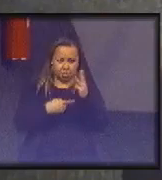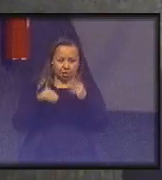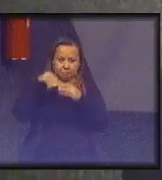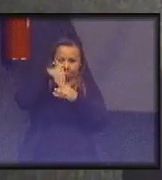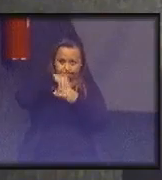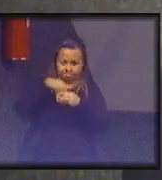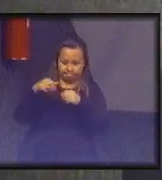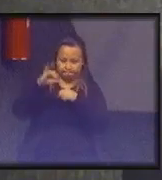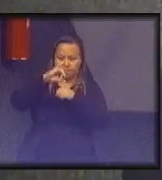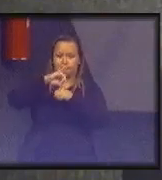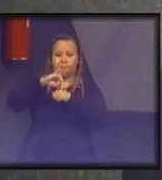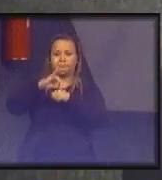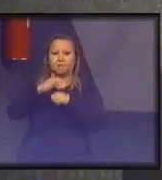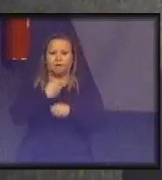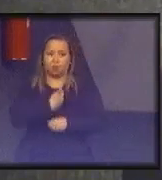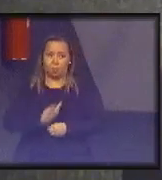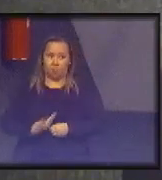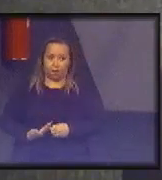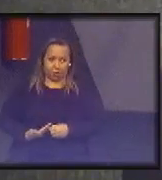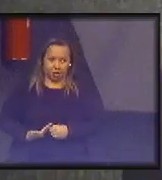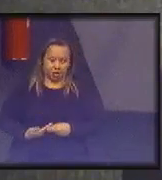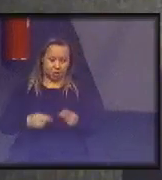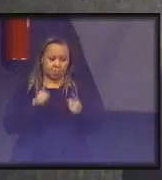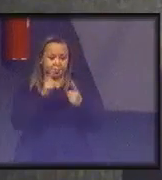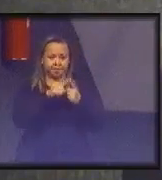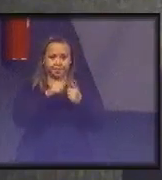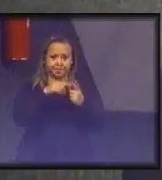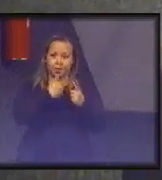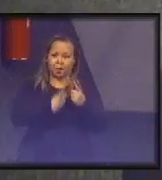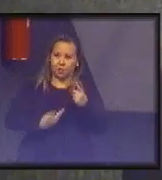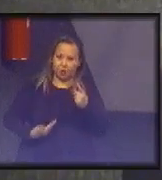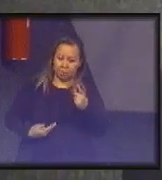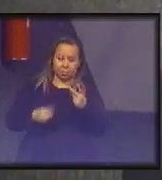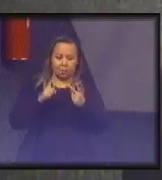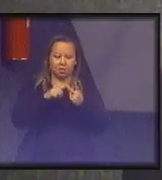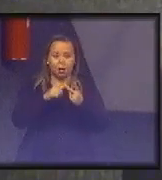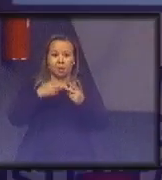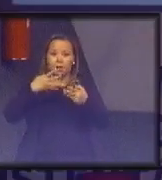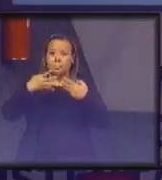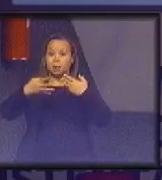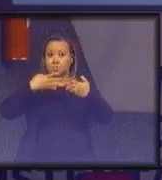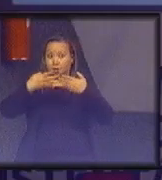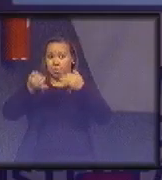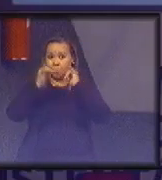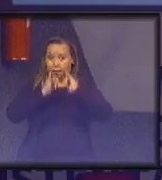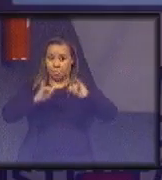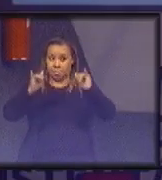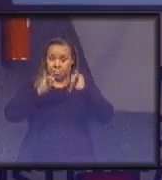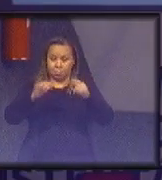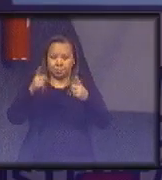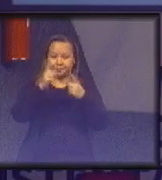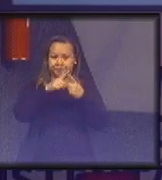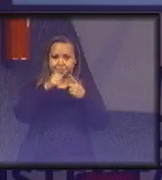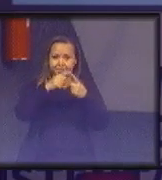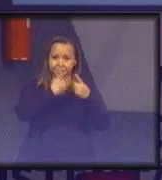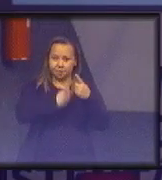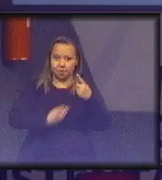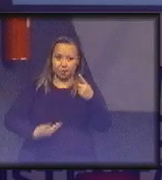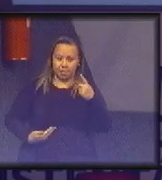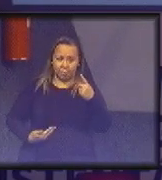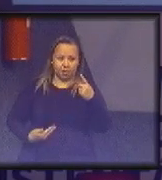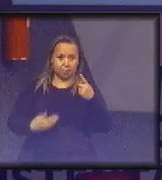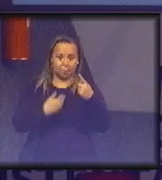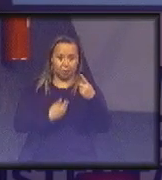governança, da produtividade e da transparência e informação. Ele integra o eixo da governança. Apesar de ele ter